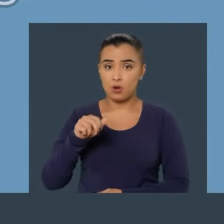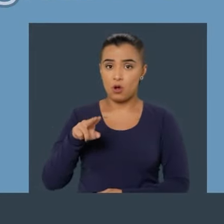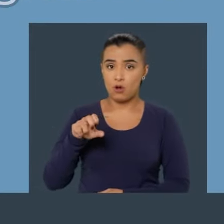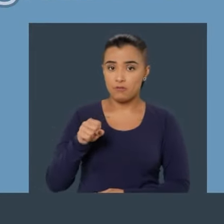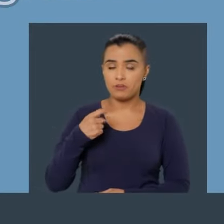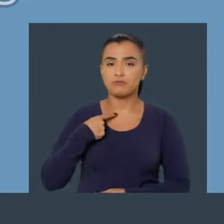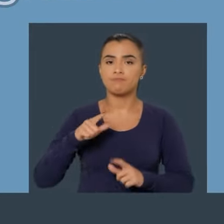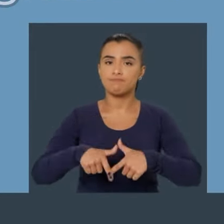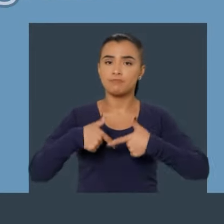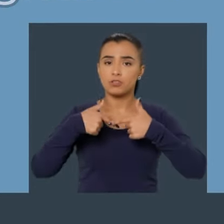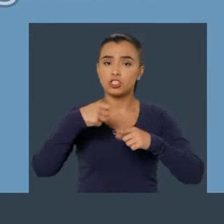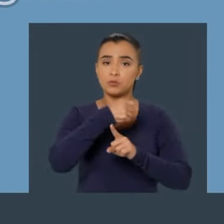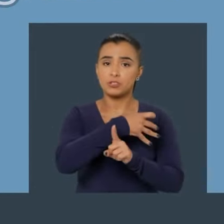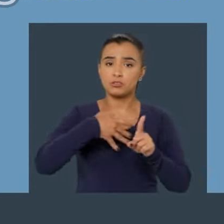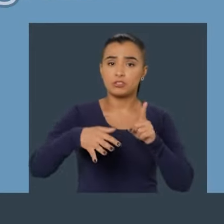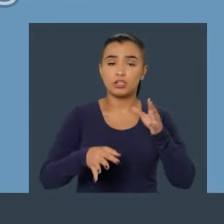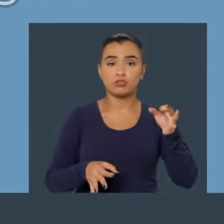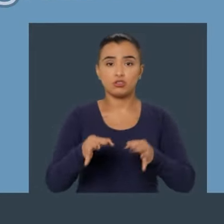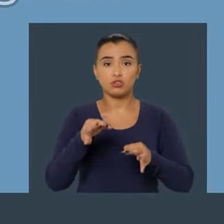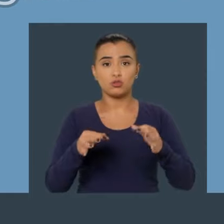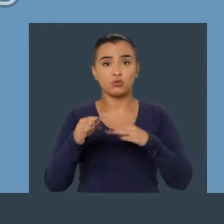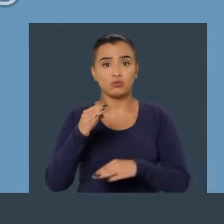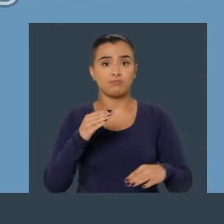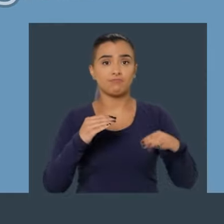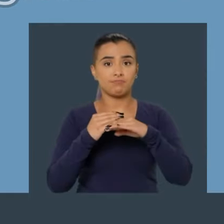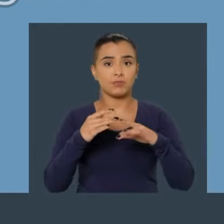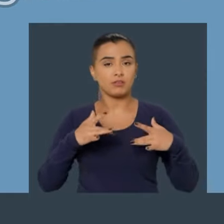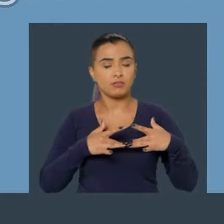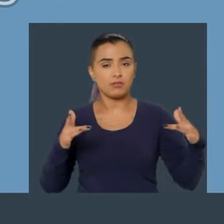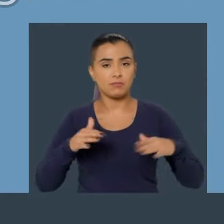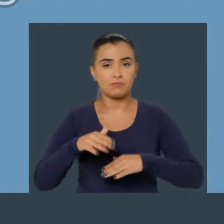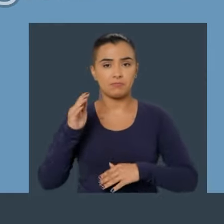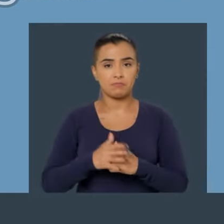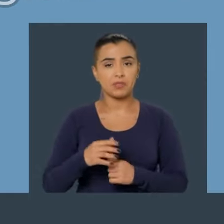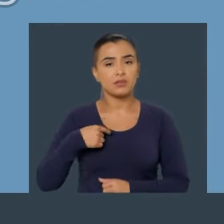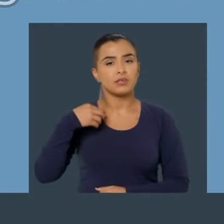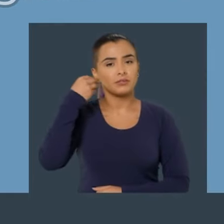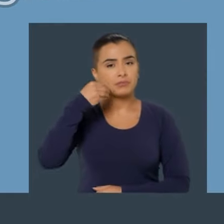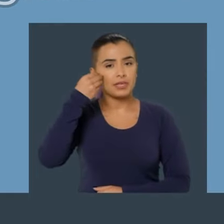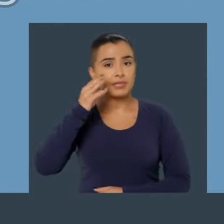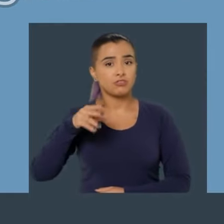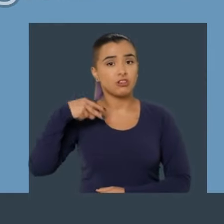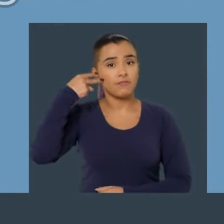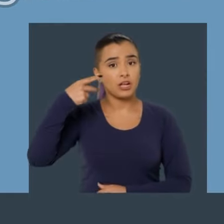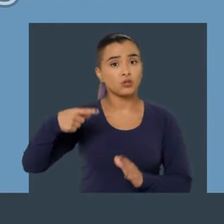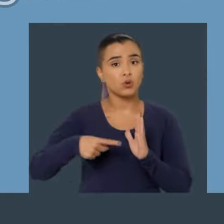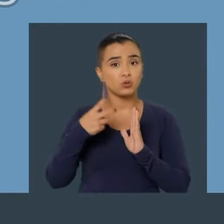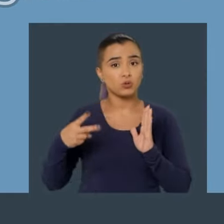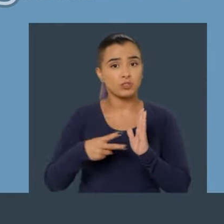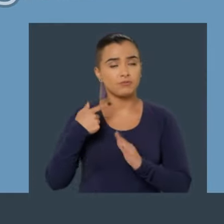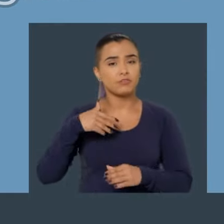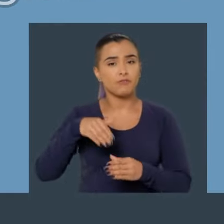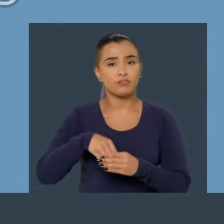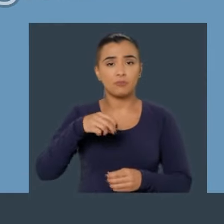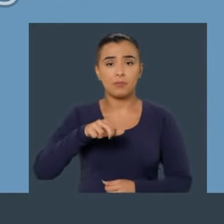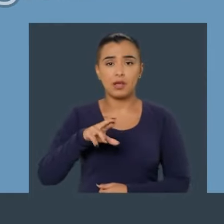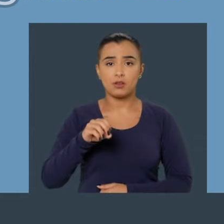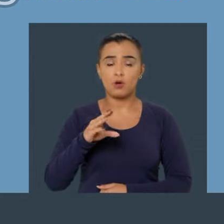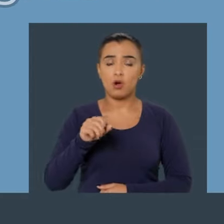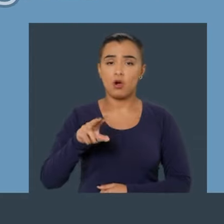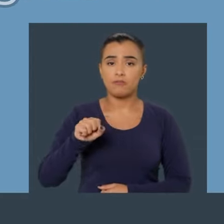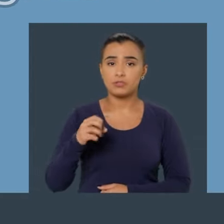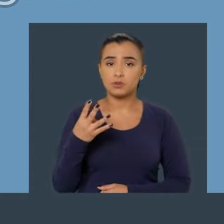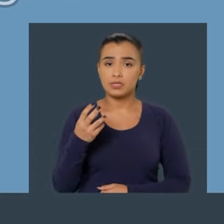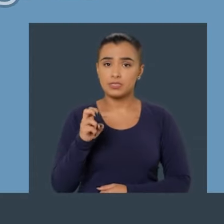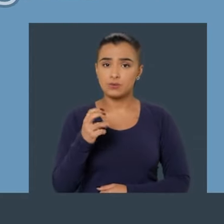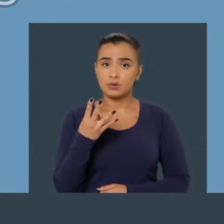Covas, luto por uma sociedade mais justa, igualitária e fraterna. Tenho experiência e fui vereador por duas vezes. Vote Mário